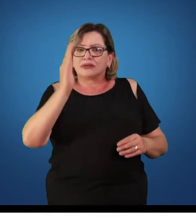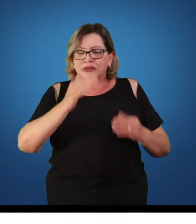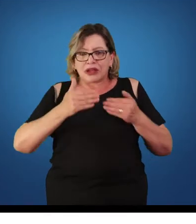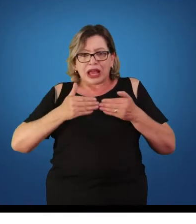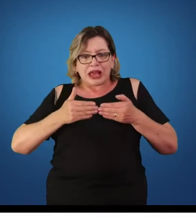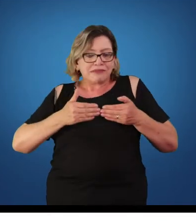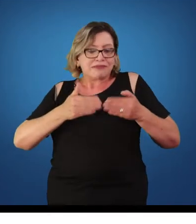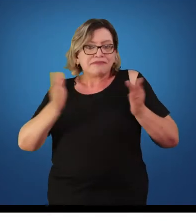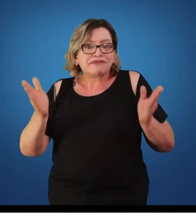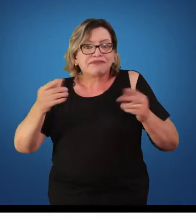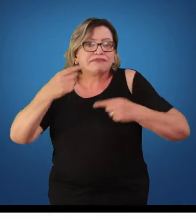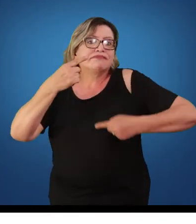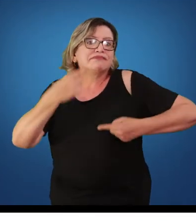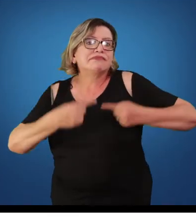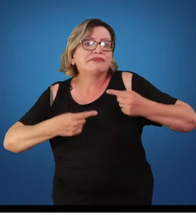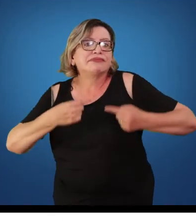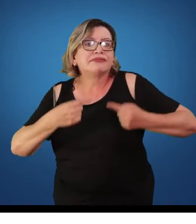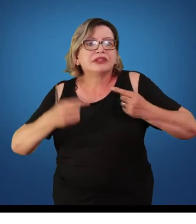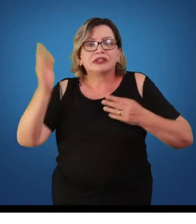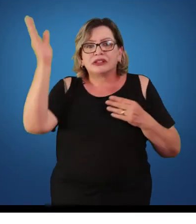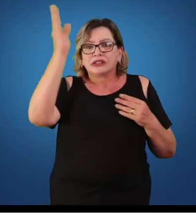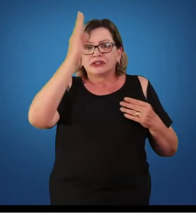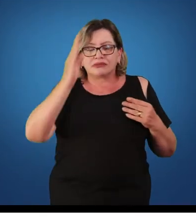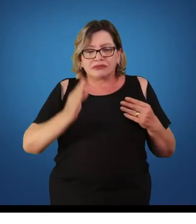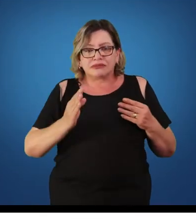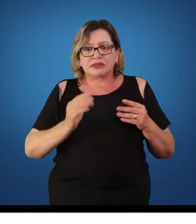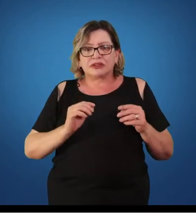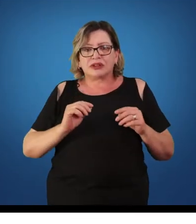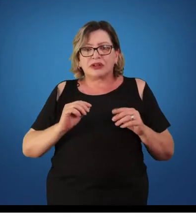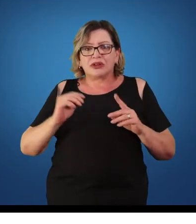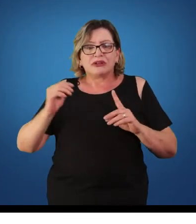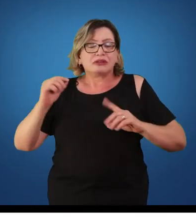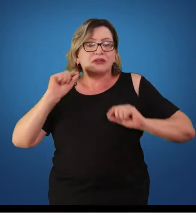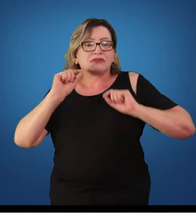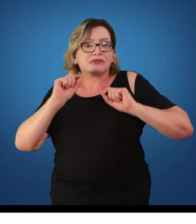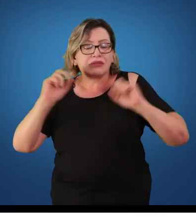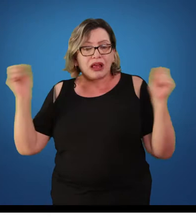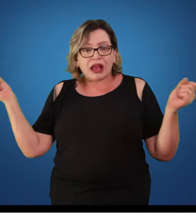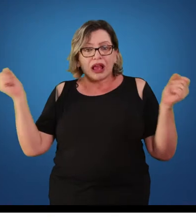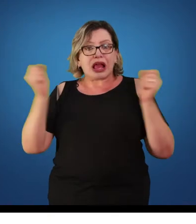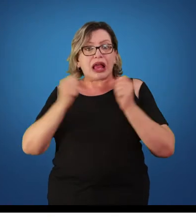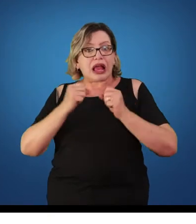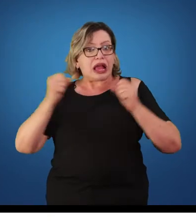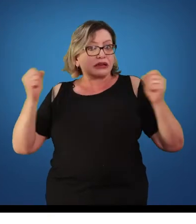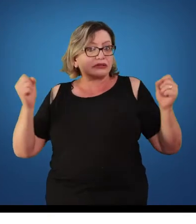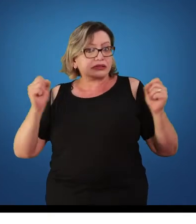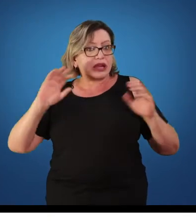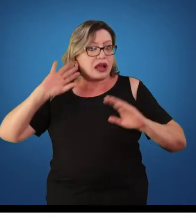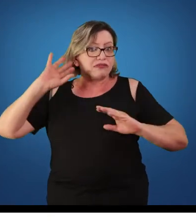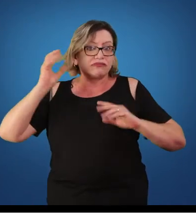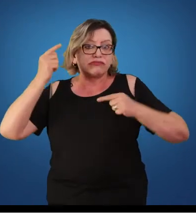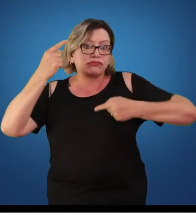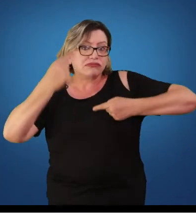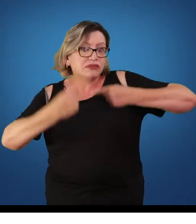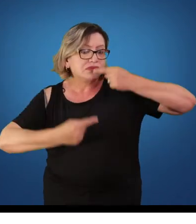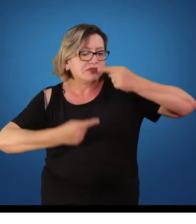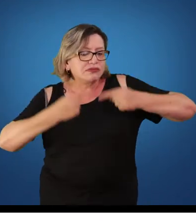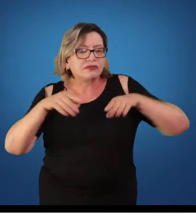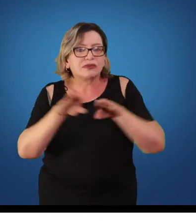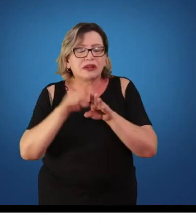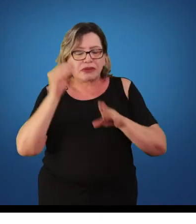abertura política. Em consequência, a educação física gerou discussões e